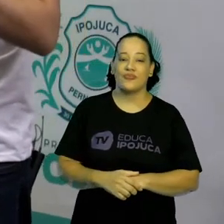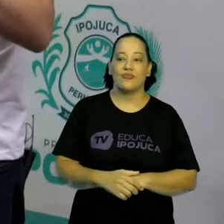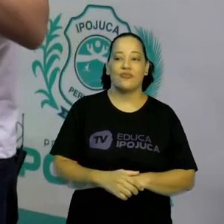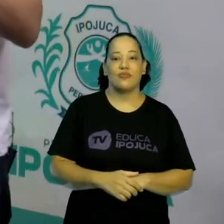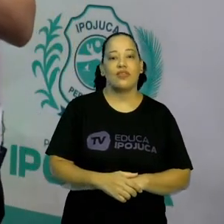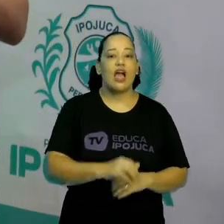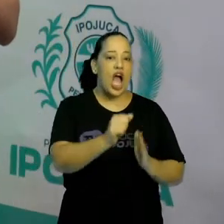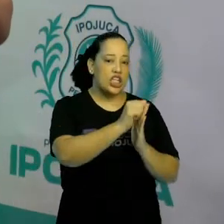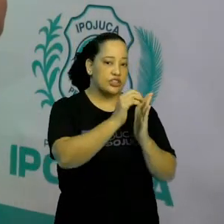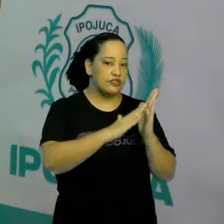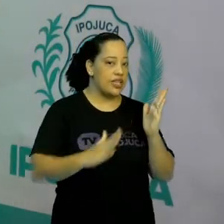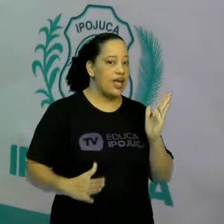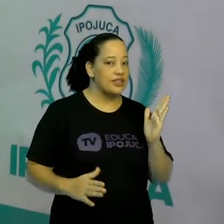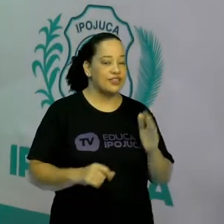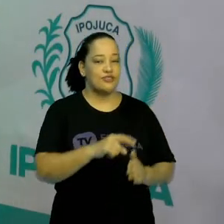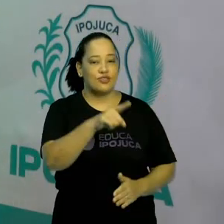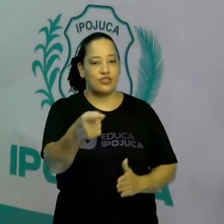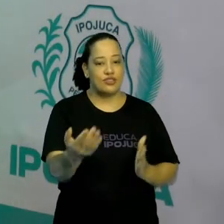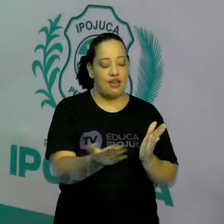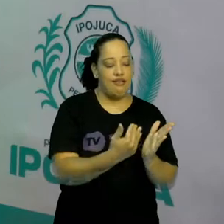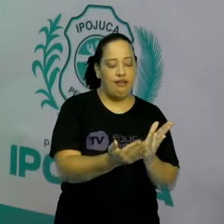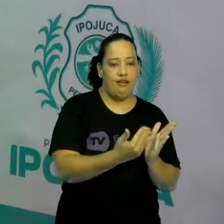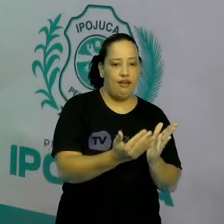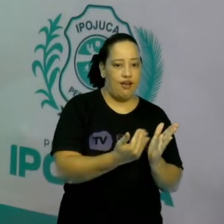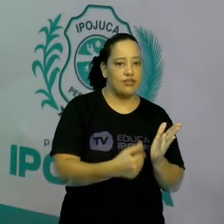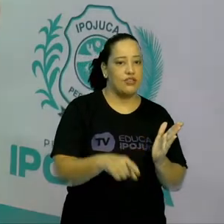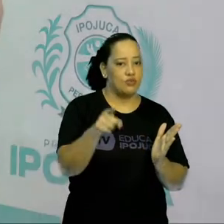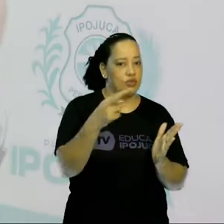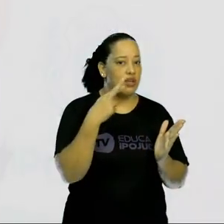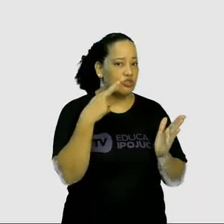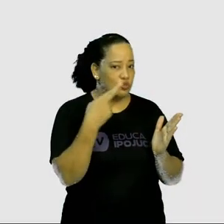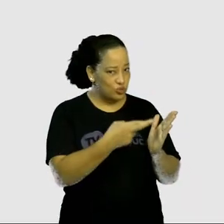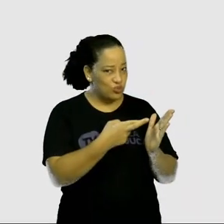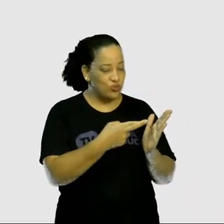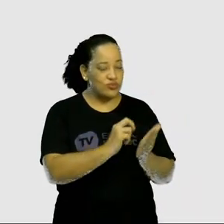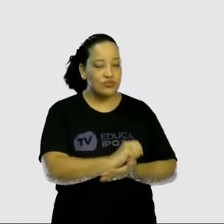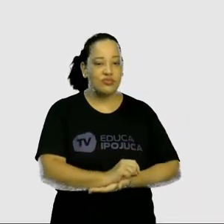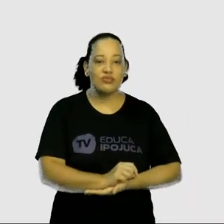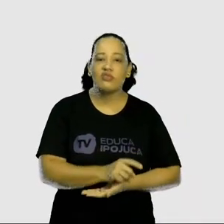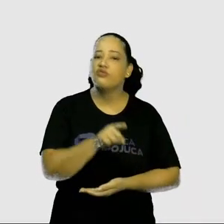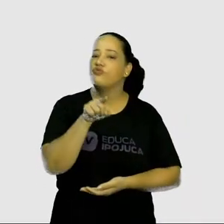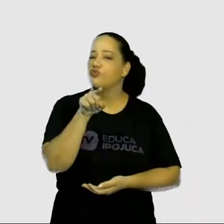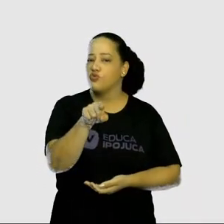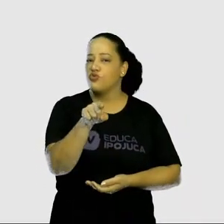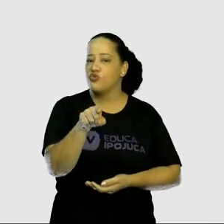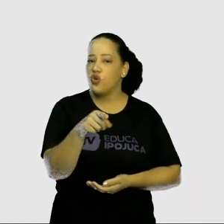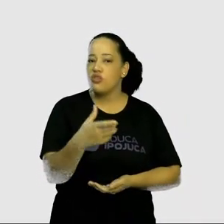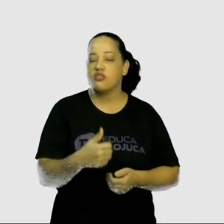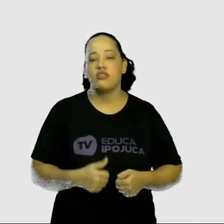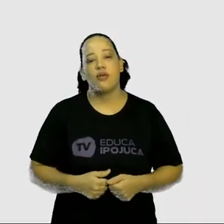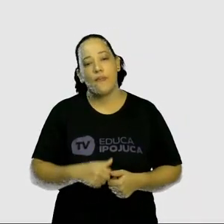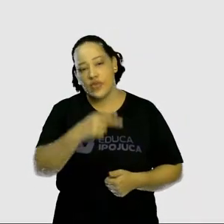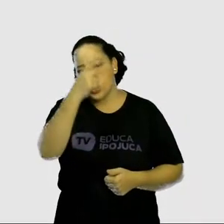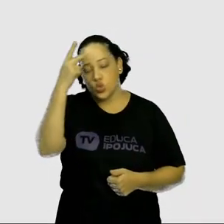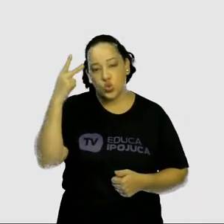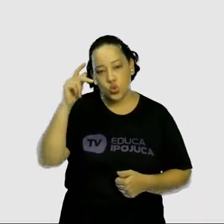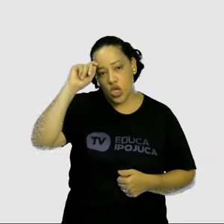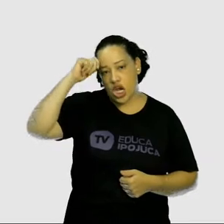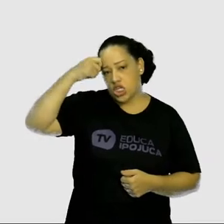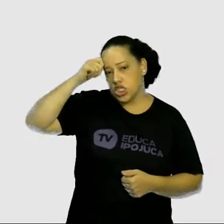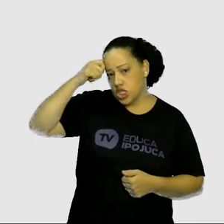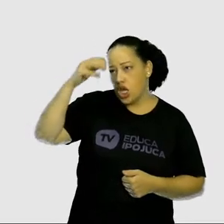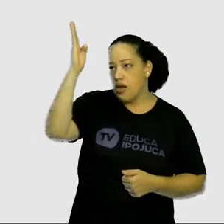Atividade. Peguem aí os seus cadernos e respondam. Para você, a luta dos negros no Brasil